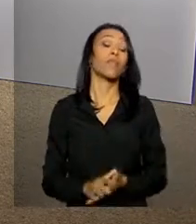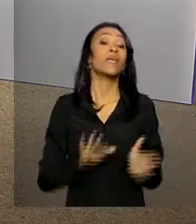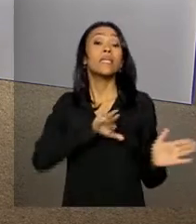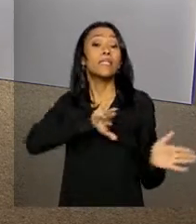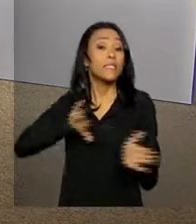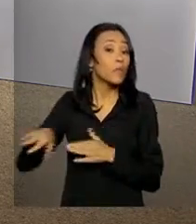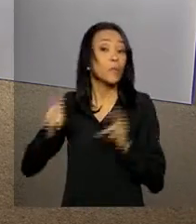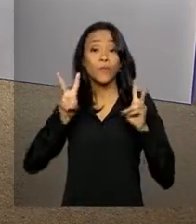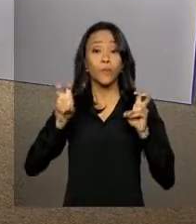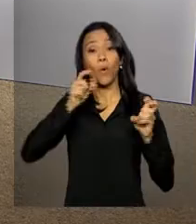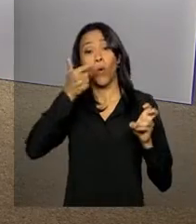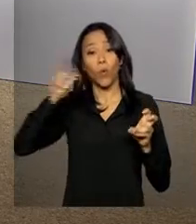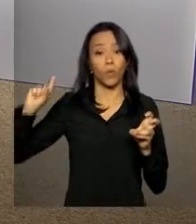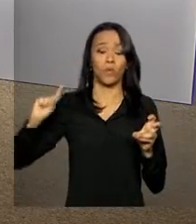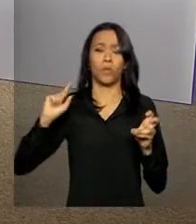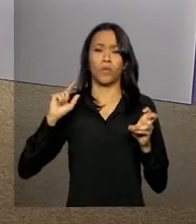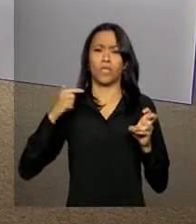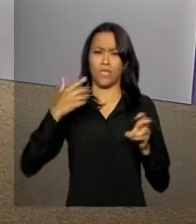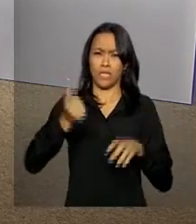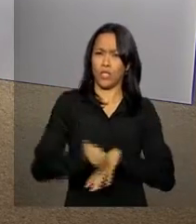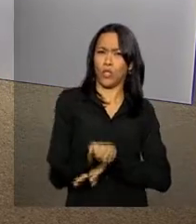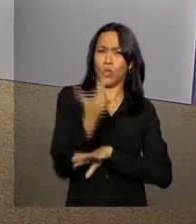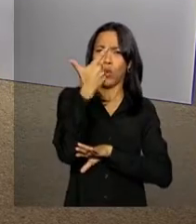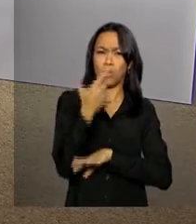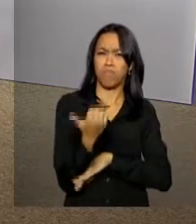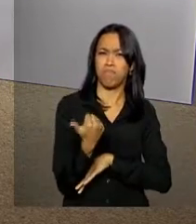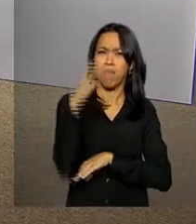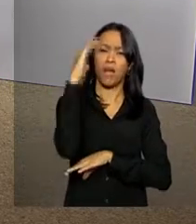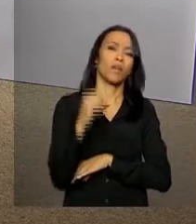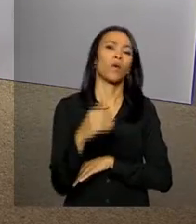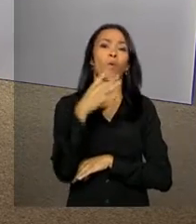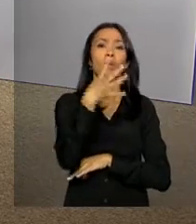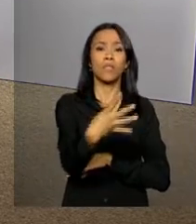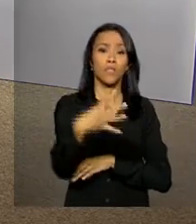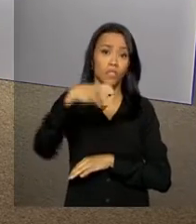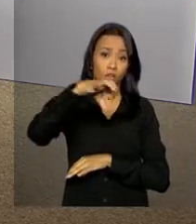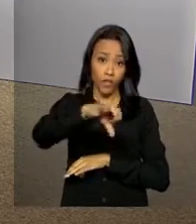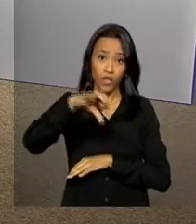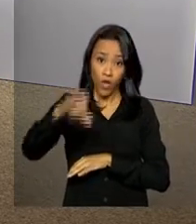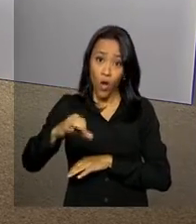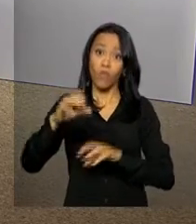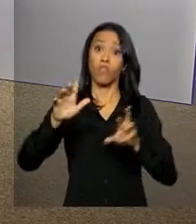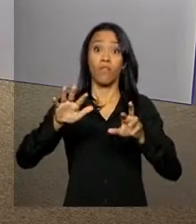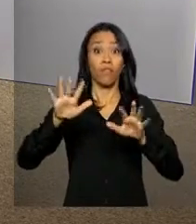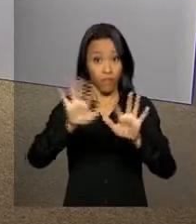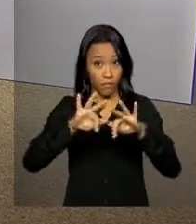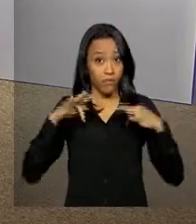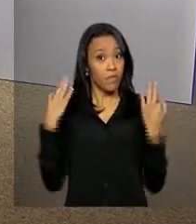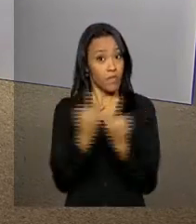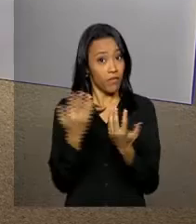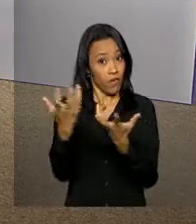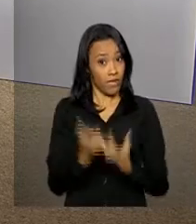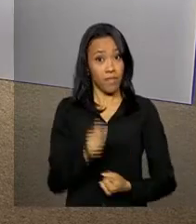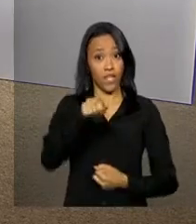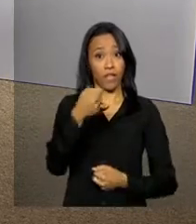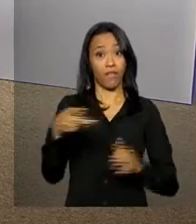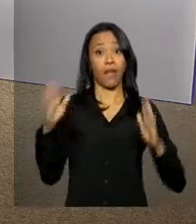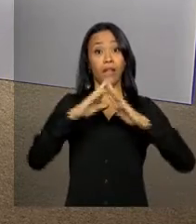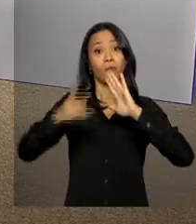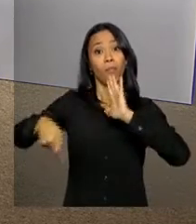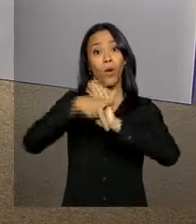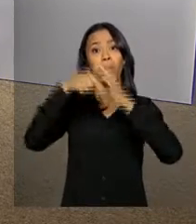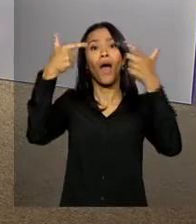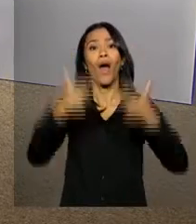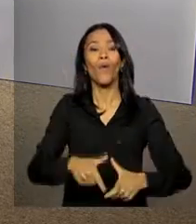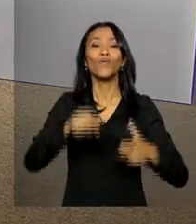Agora vamos mudar um pouquinho de assunto. Daqui a pouco, ao meio-dia, mais 499 famílias vão receber as chaves da casa própria. São moradores da